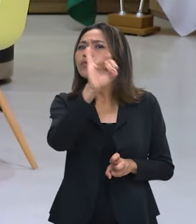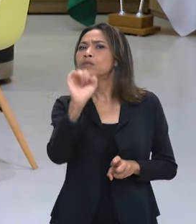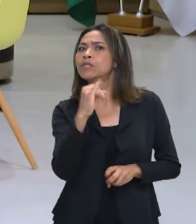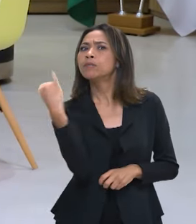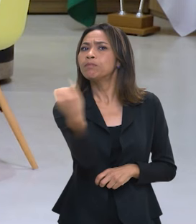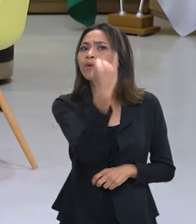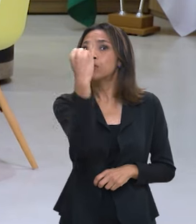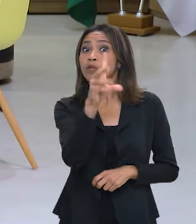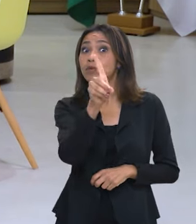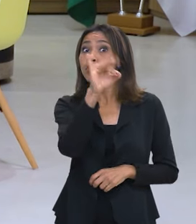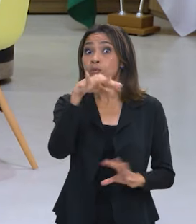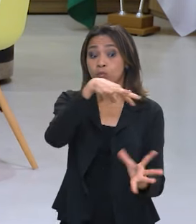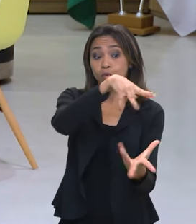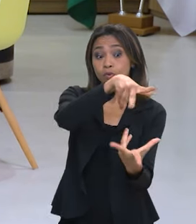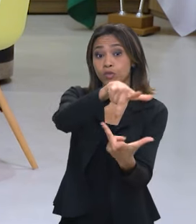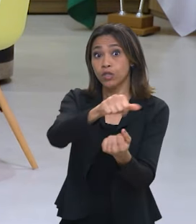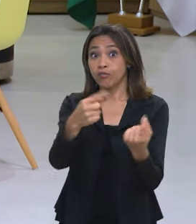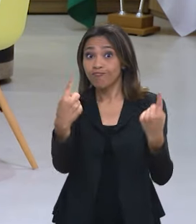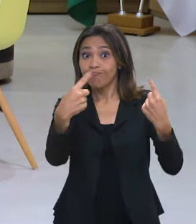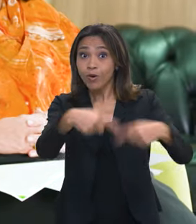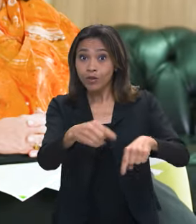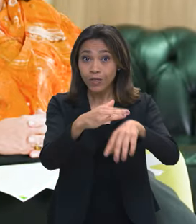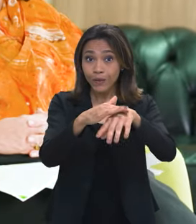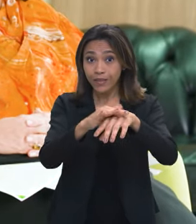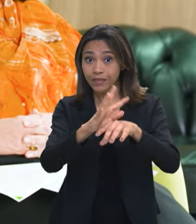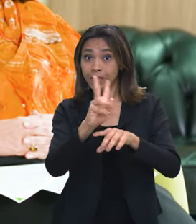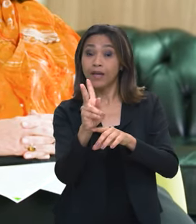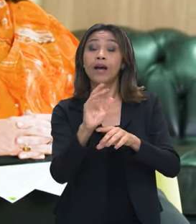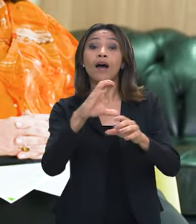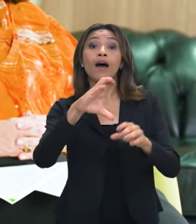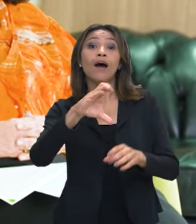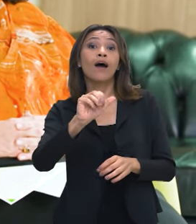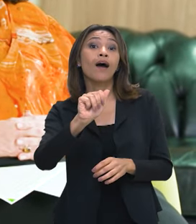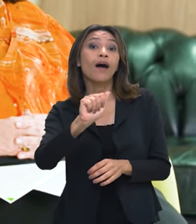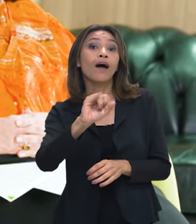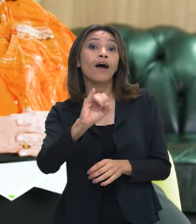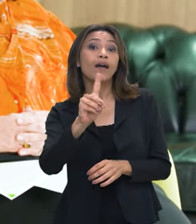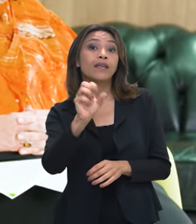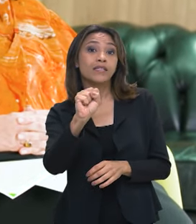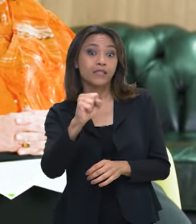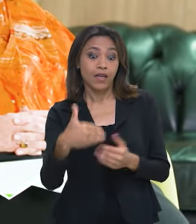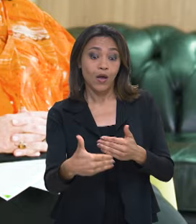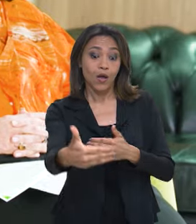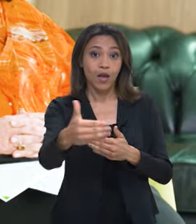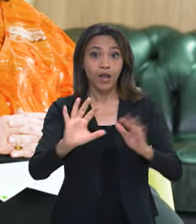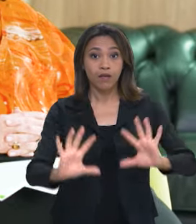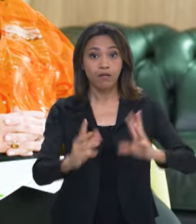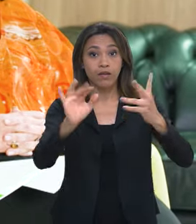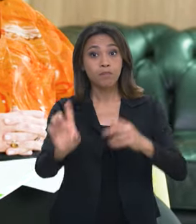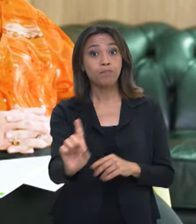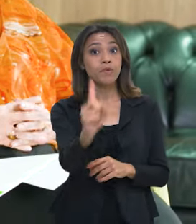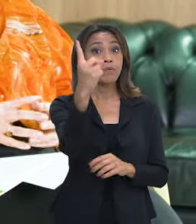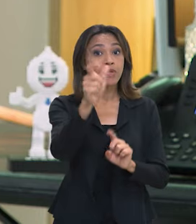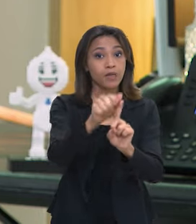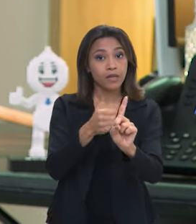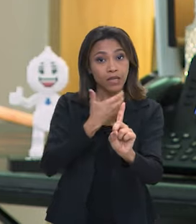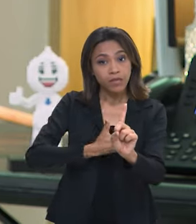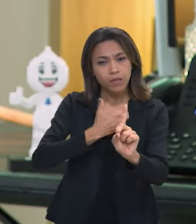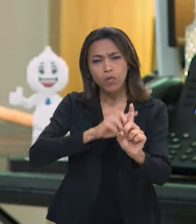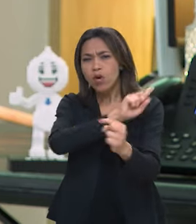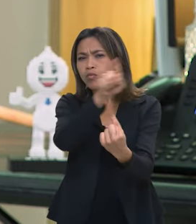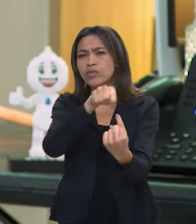muito importante que é o dia mundial de combate à AIDS comemorado agora em primeiro de dezembro o objetivo